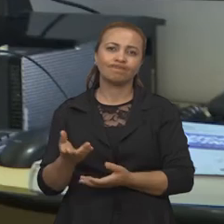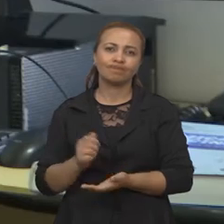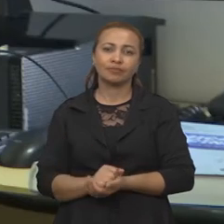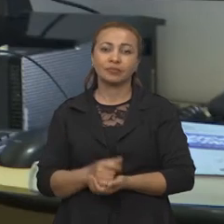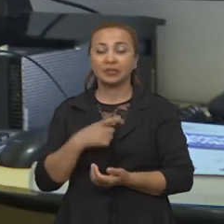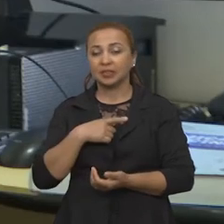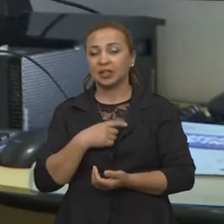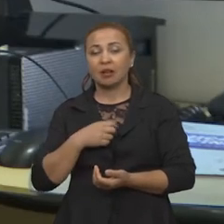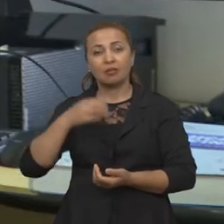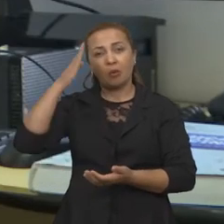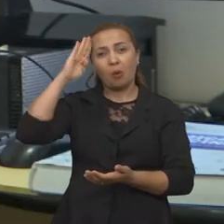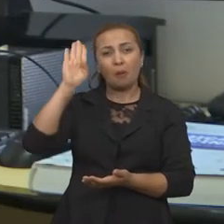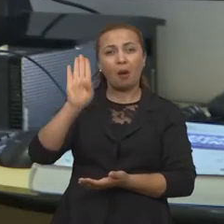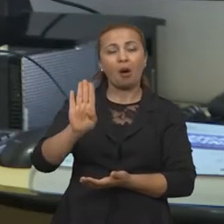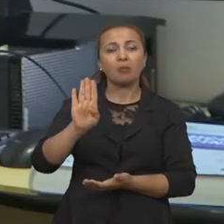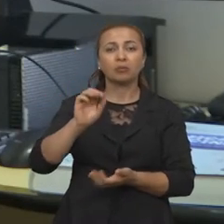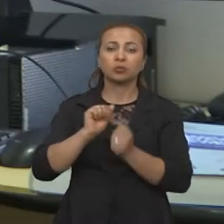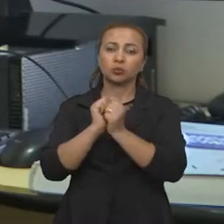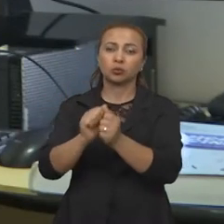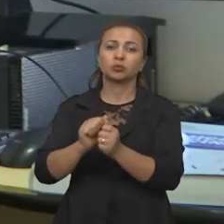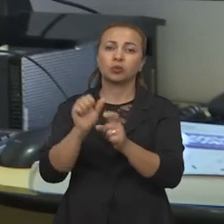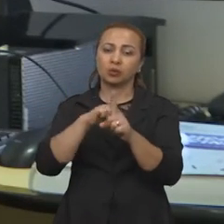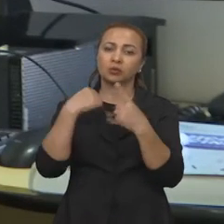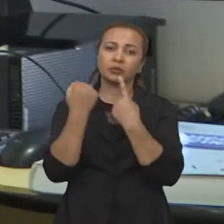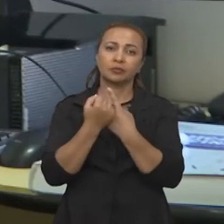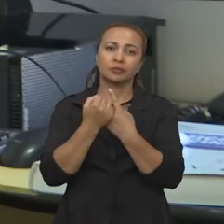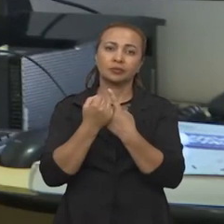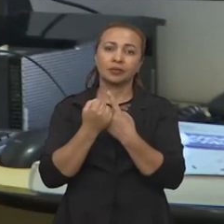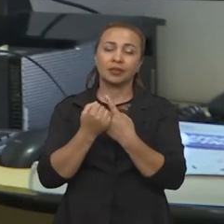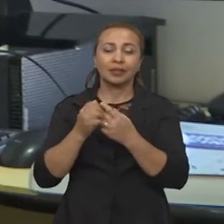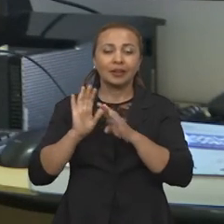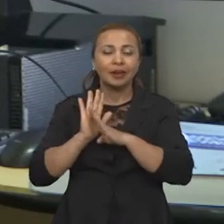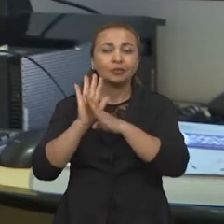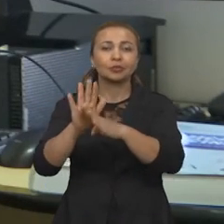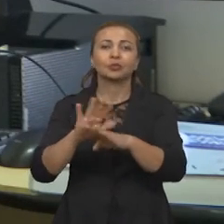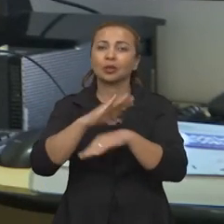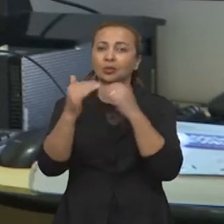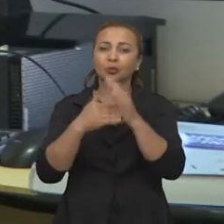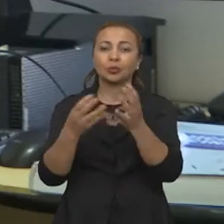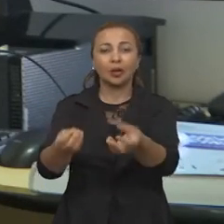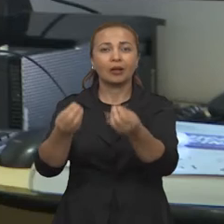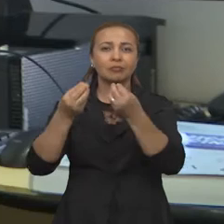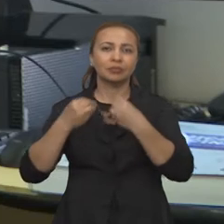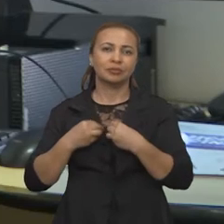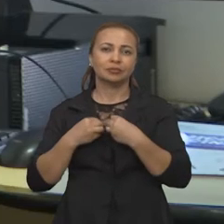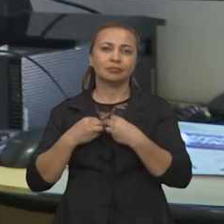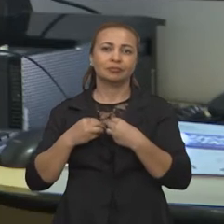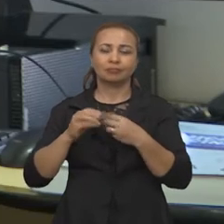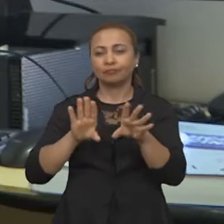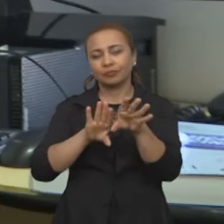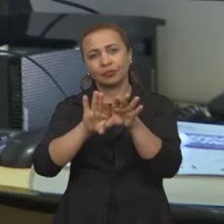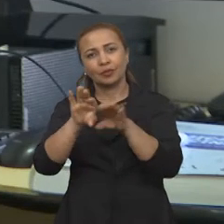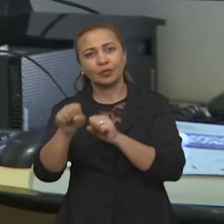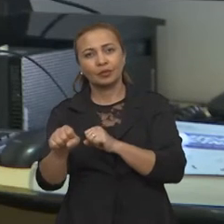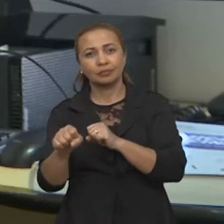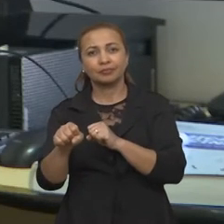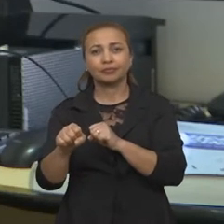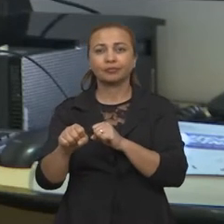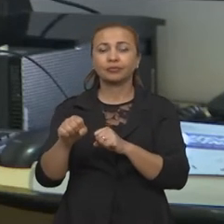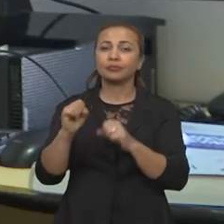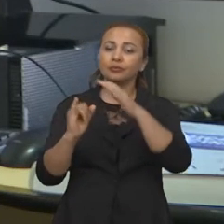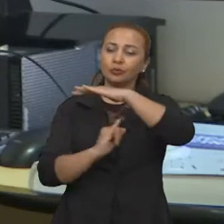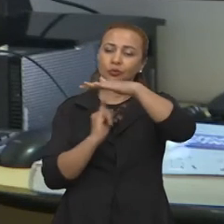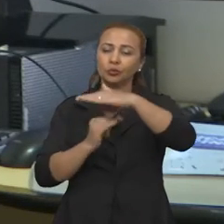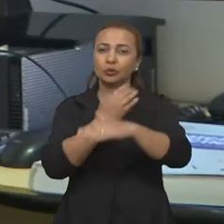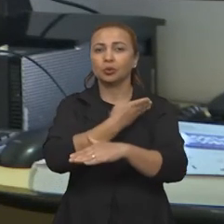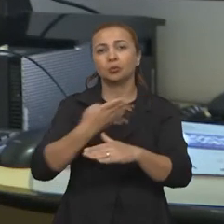eu tenho um dever com a sociedade, que é retribuir tudo aquilo que ela me deu, que foi uma graduação em uma instituição